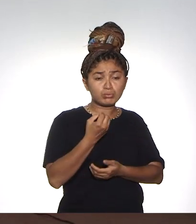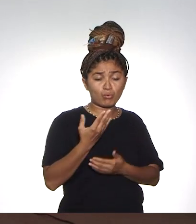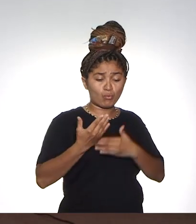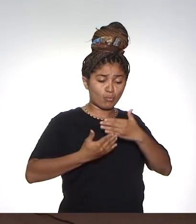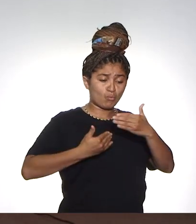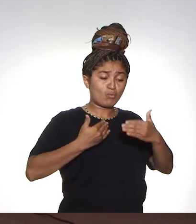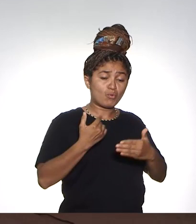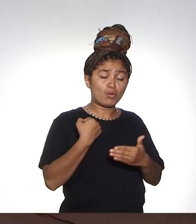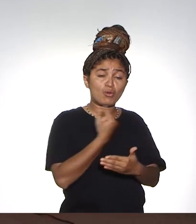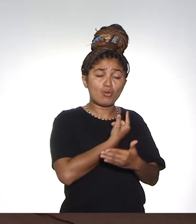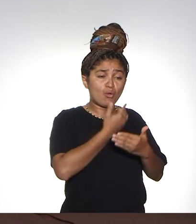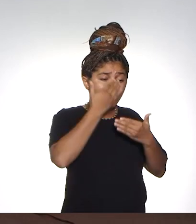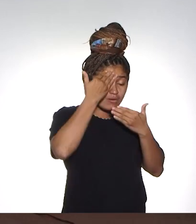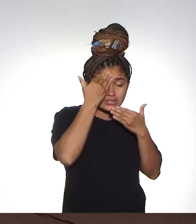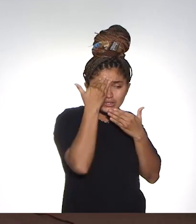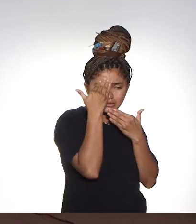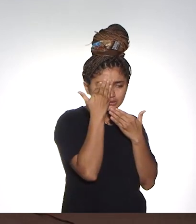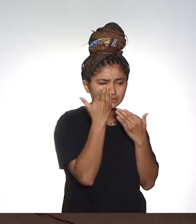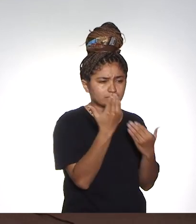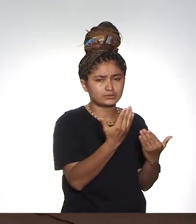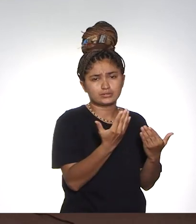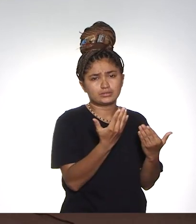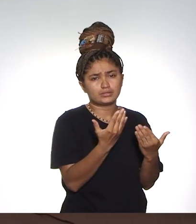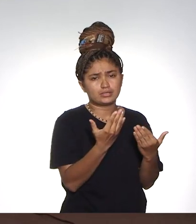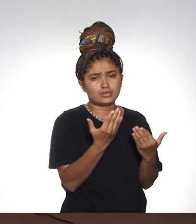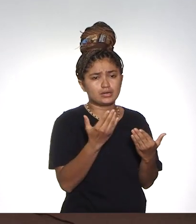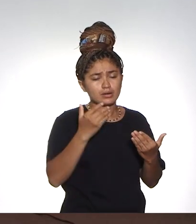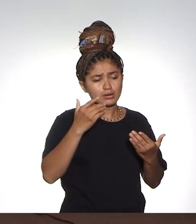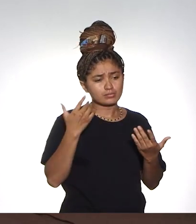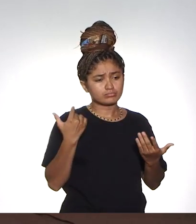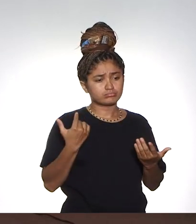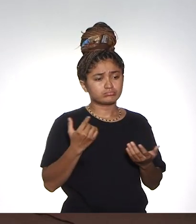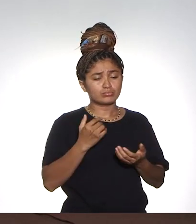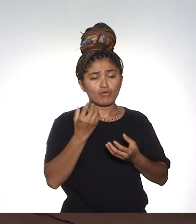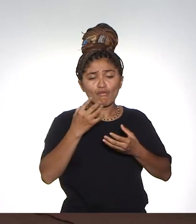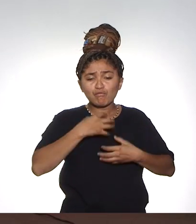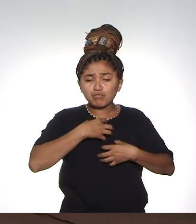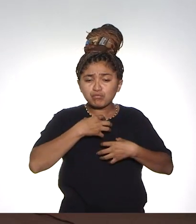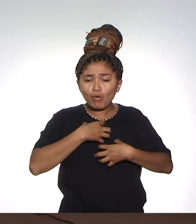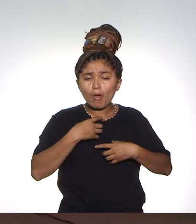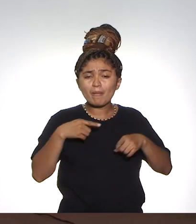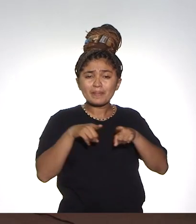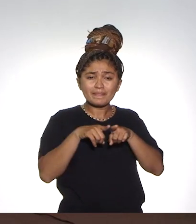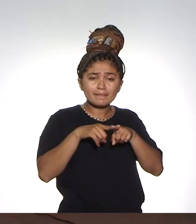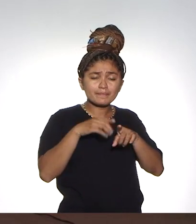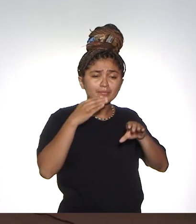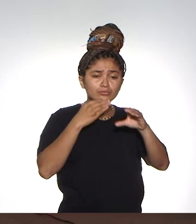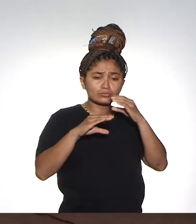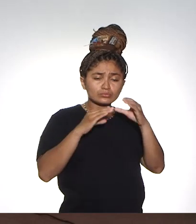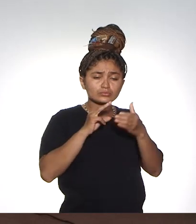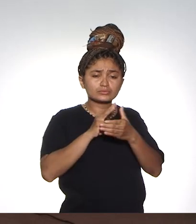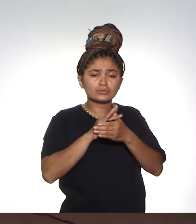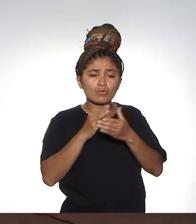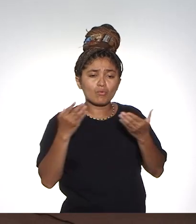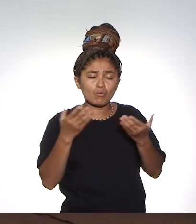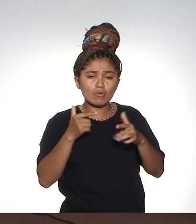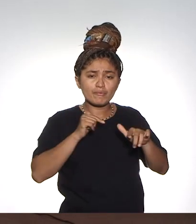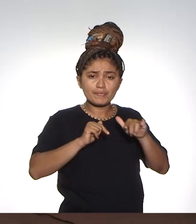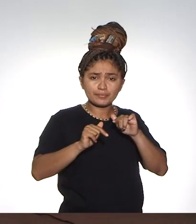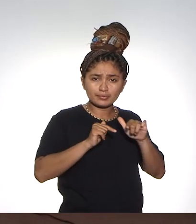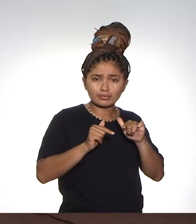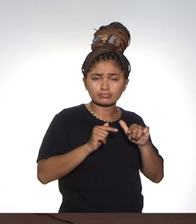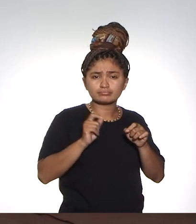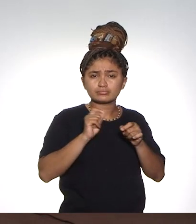nesse processo e a gente só tem realmente a agradecer essas oportunidades e a forma com que a comunicação da